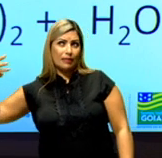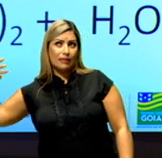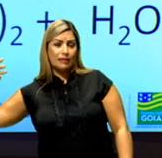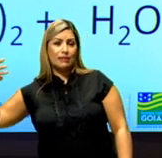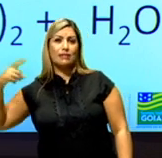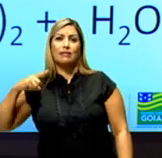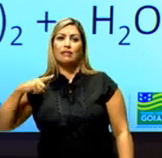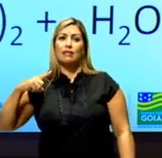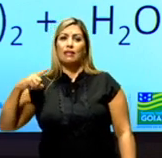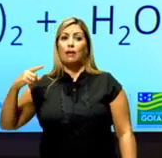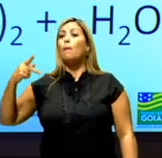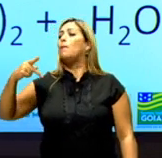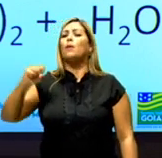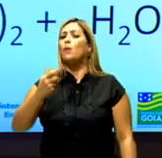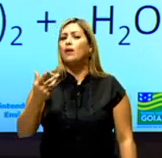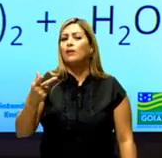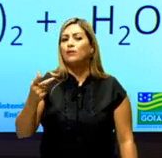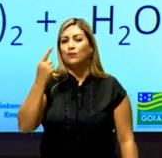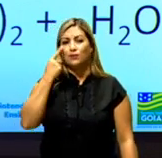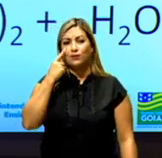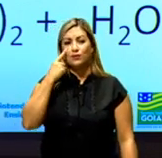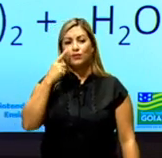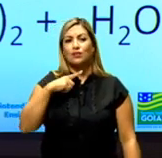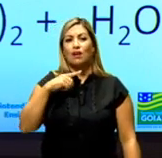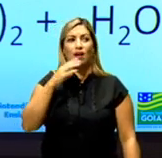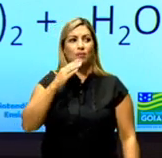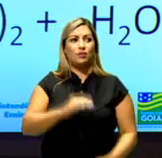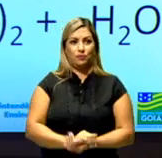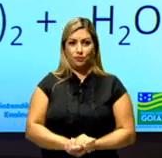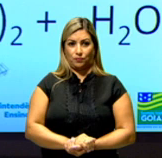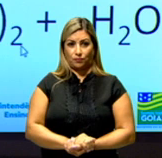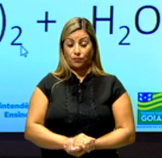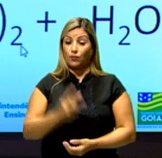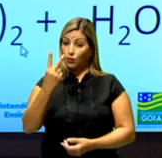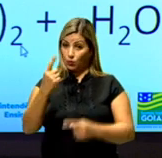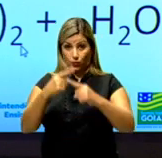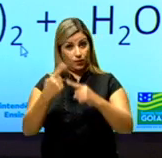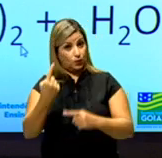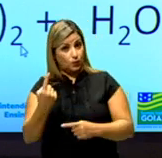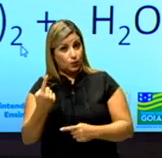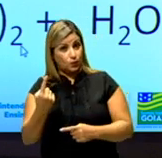E o P aqui tem quantos, pessoal? Nós vimos lá no passadinho ali. Dois vezes um?